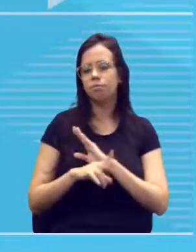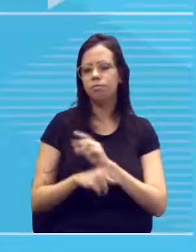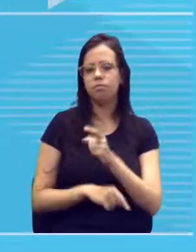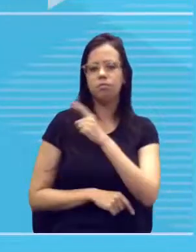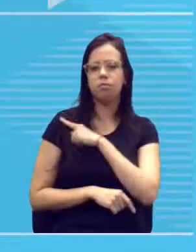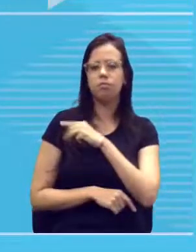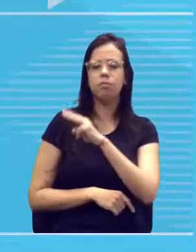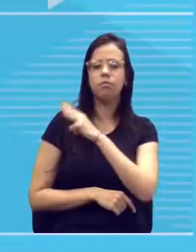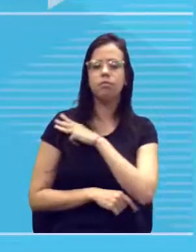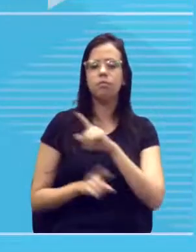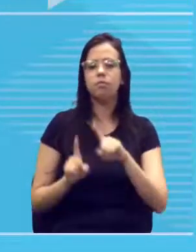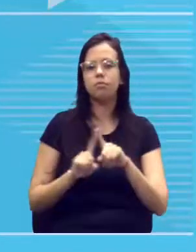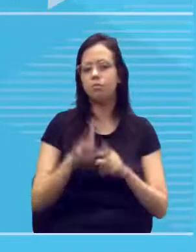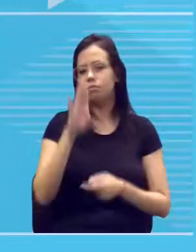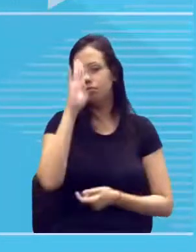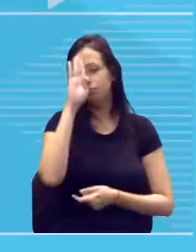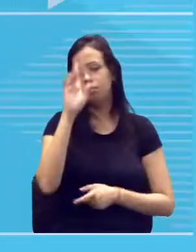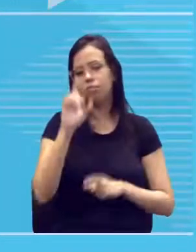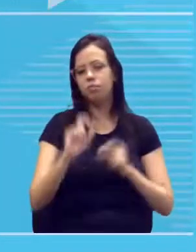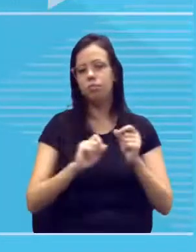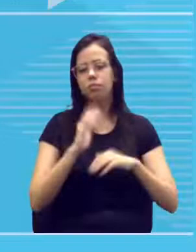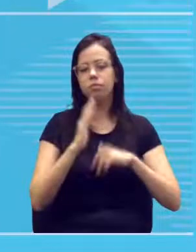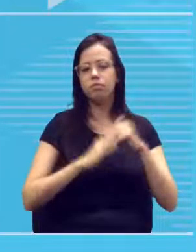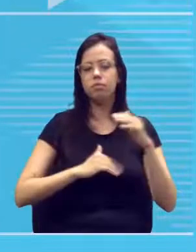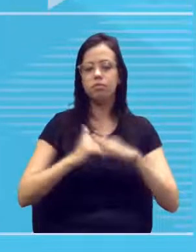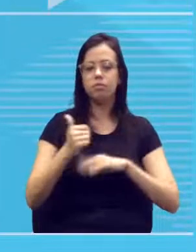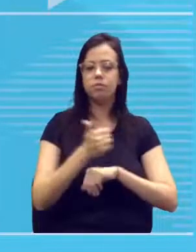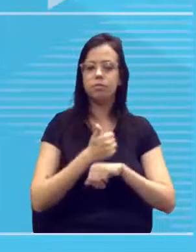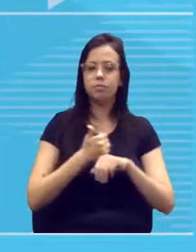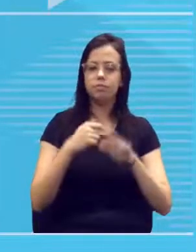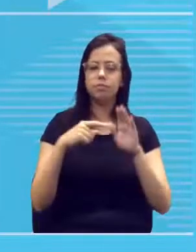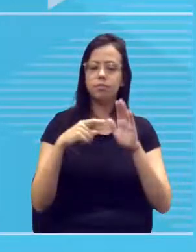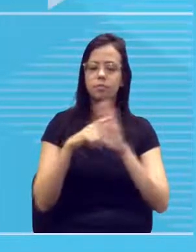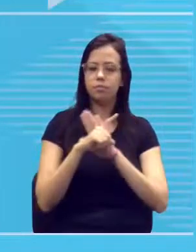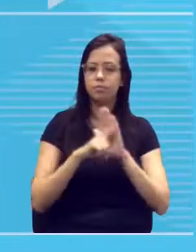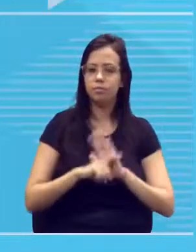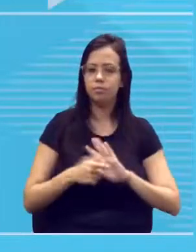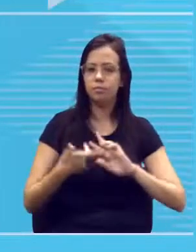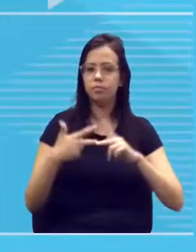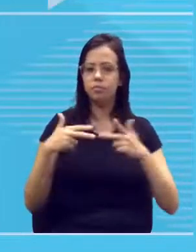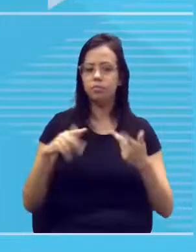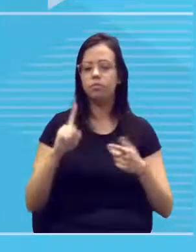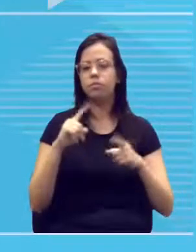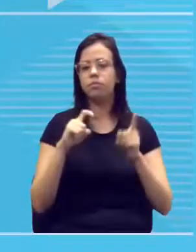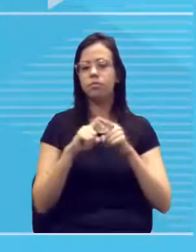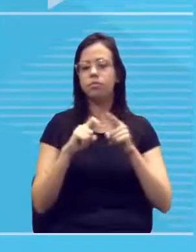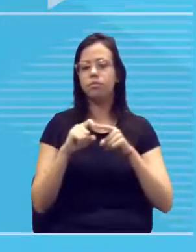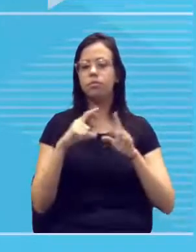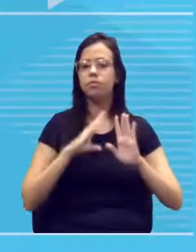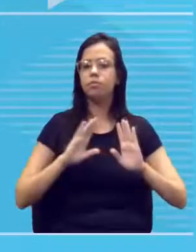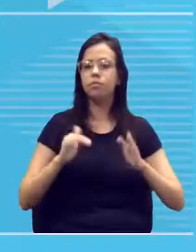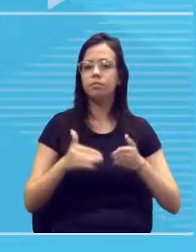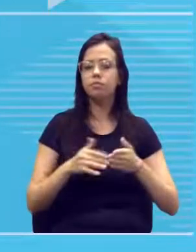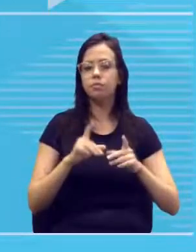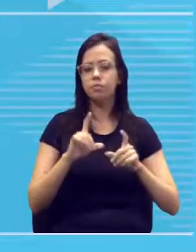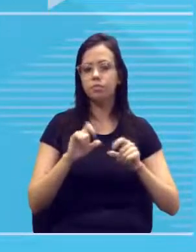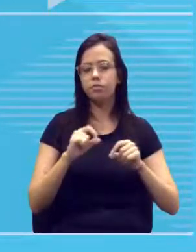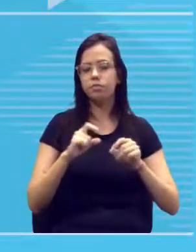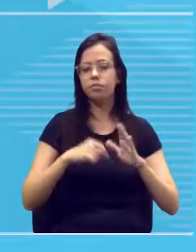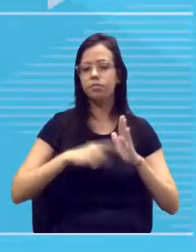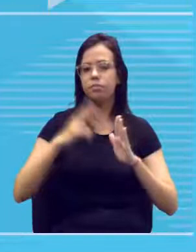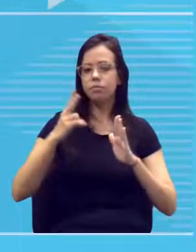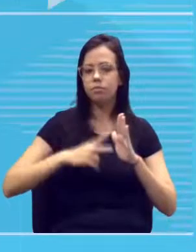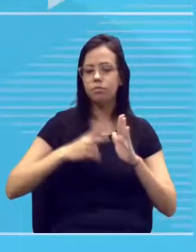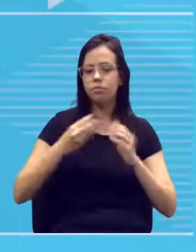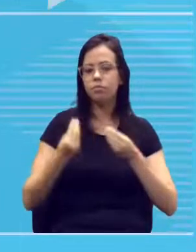essencialmente para o geneticista, tá? Que é o profissional da saúde, de médico, focada especialmente nessa leitura